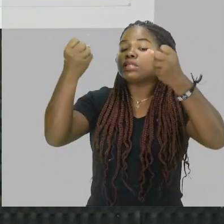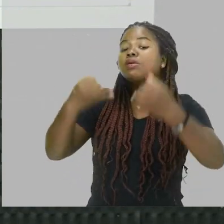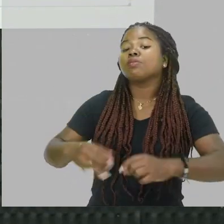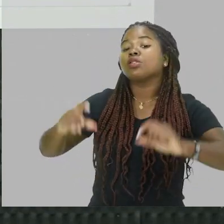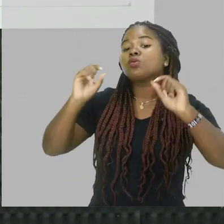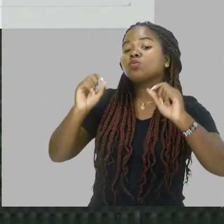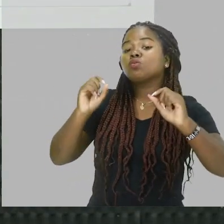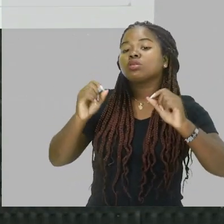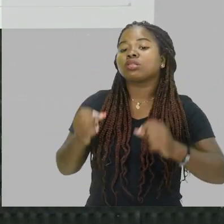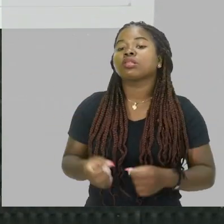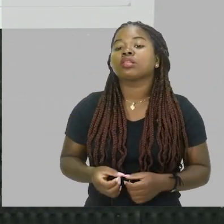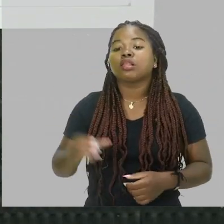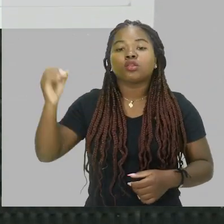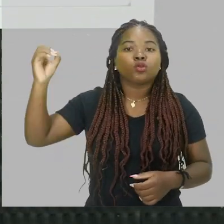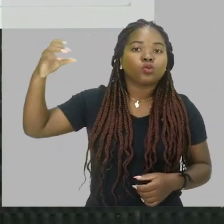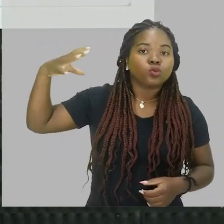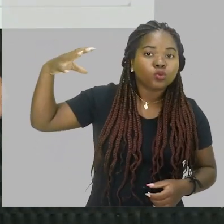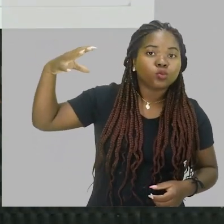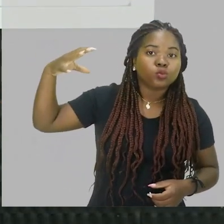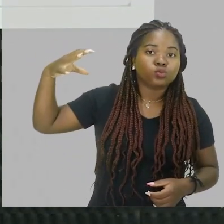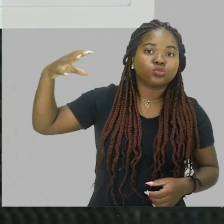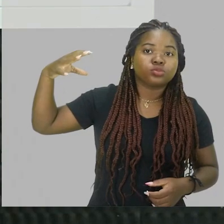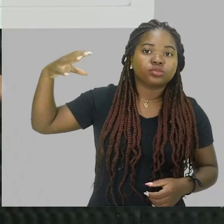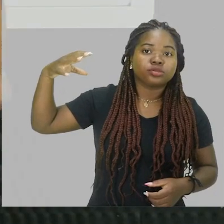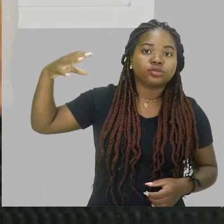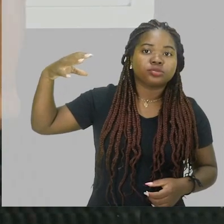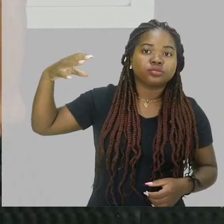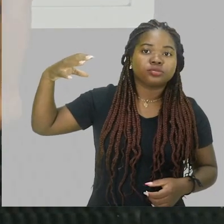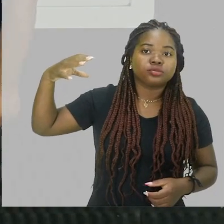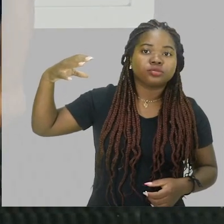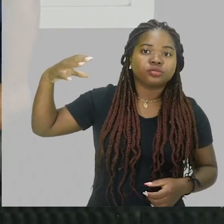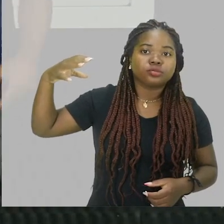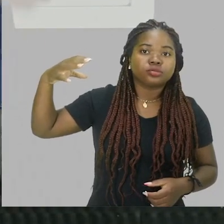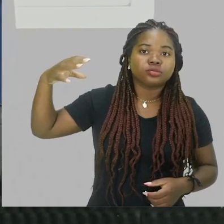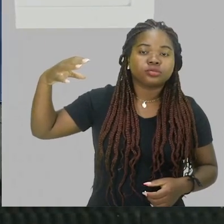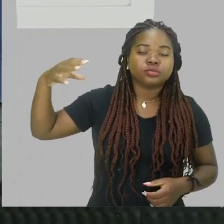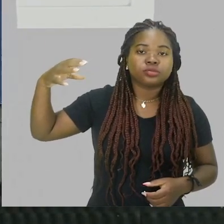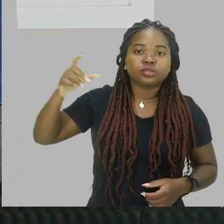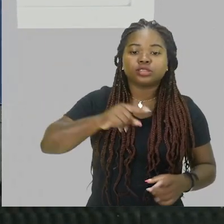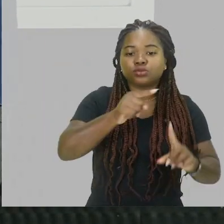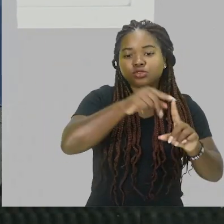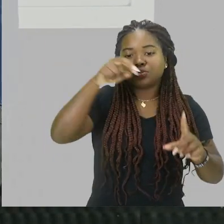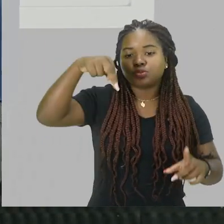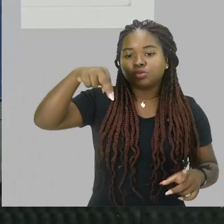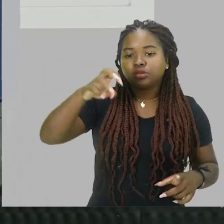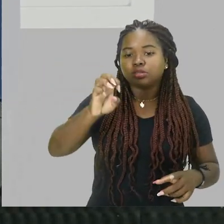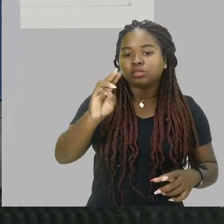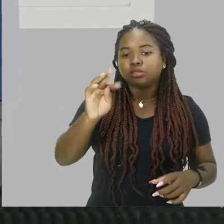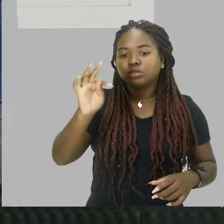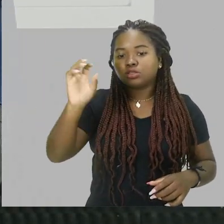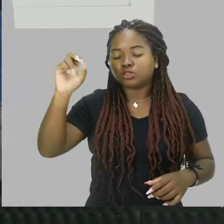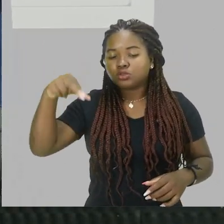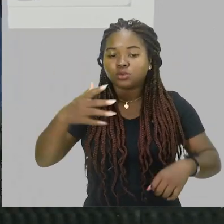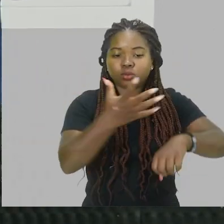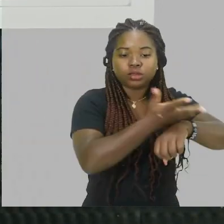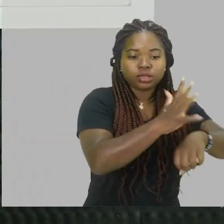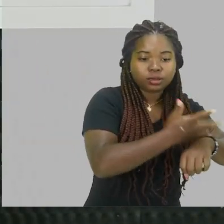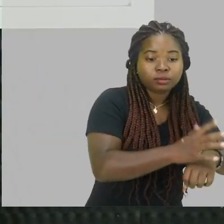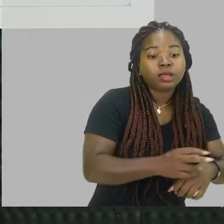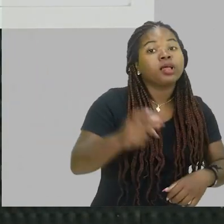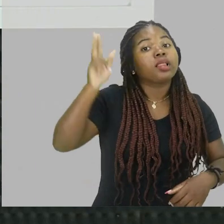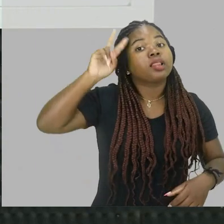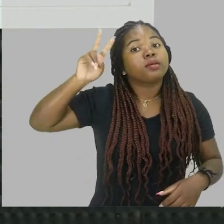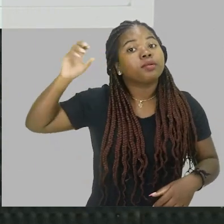desse contraponto que há entre o modelo defendido por Newton e a prática, né, lembrando de que a luz,